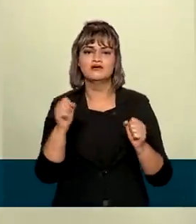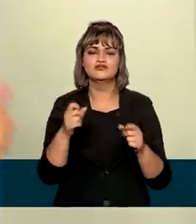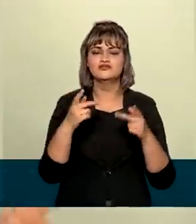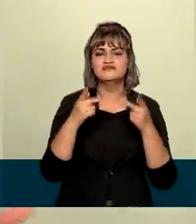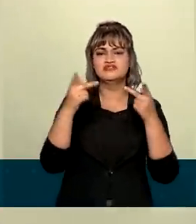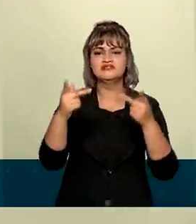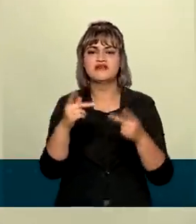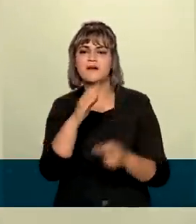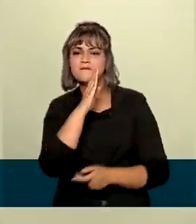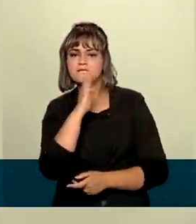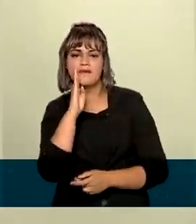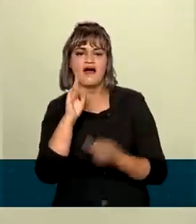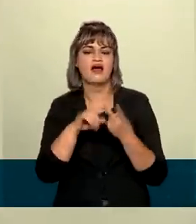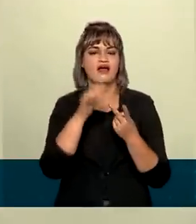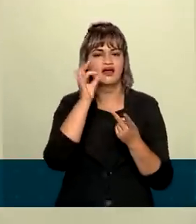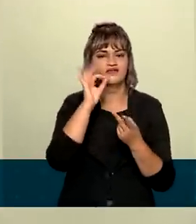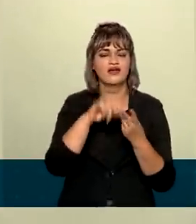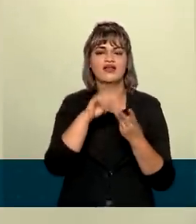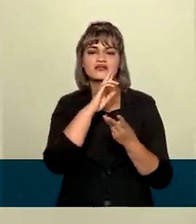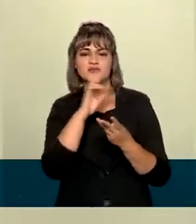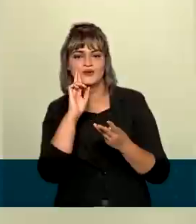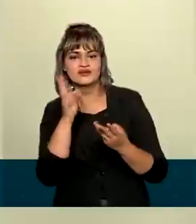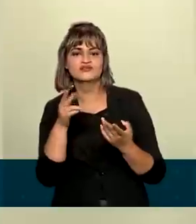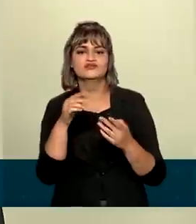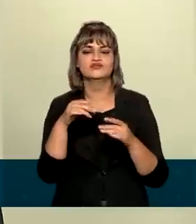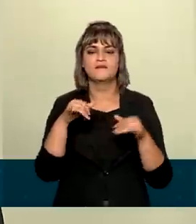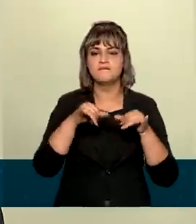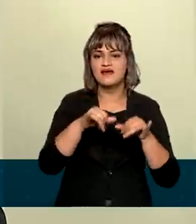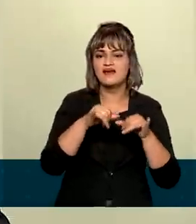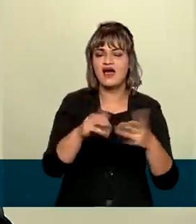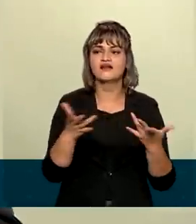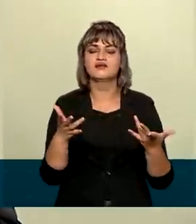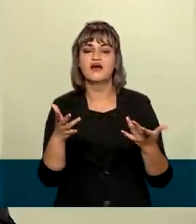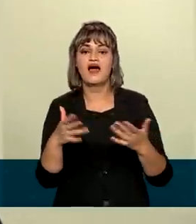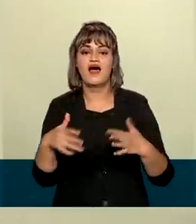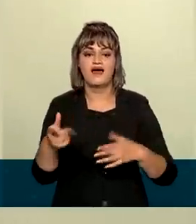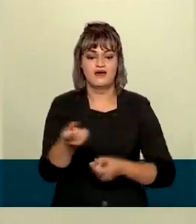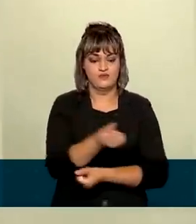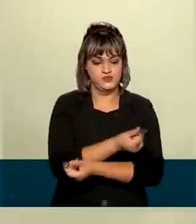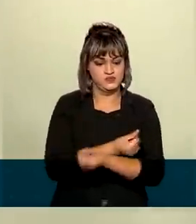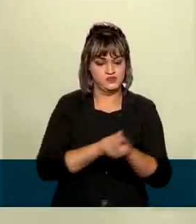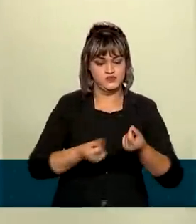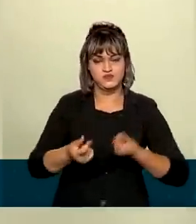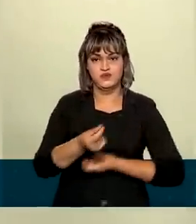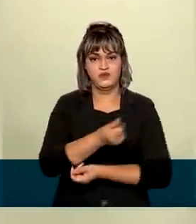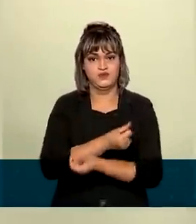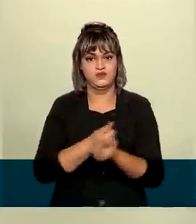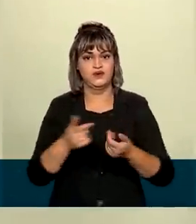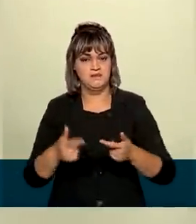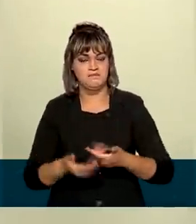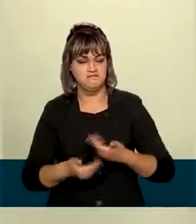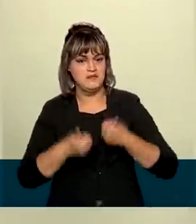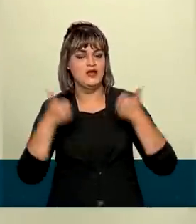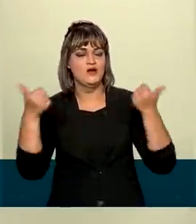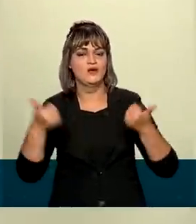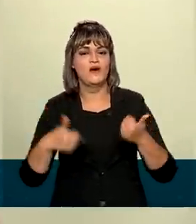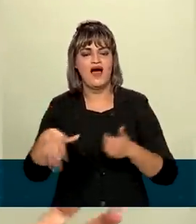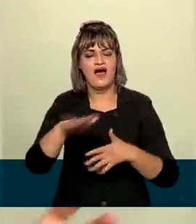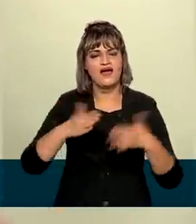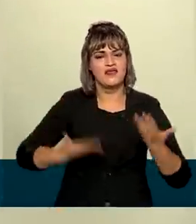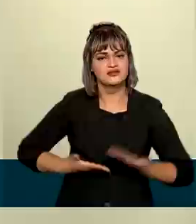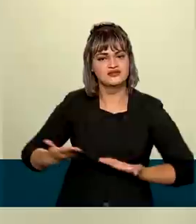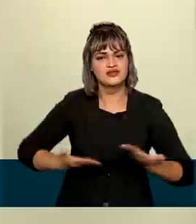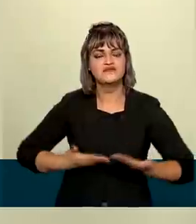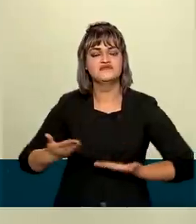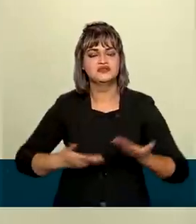frequentar bares, cafés, restaurantes, supermercados. E com isso, o setor de serviços, aí incluído também o segmento de comércio,